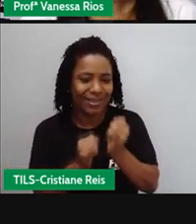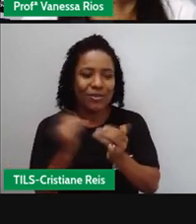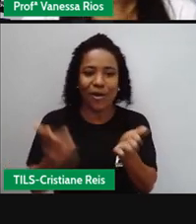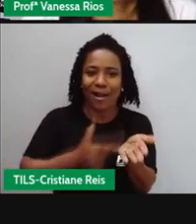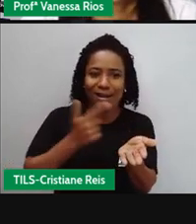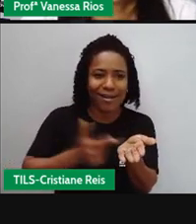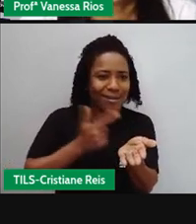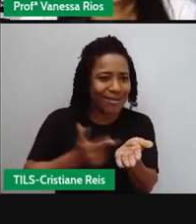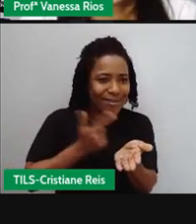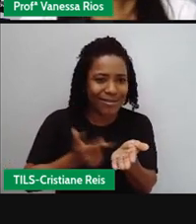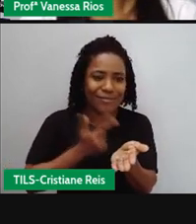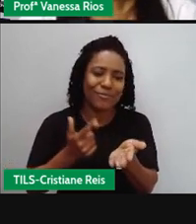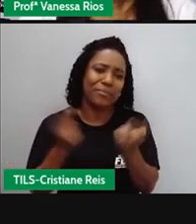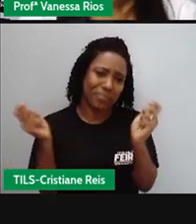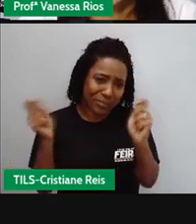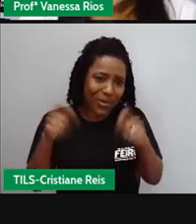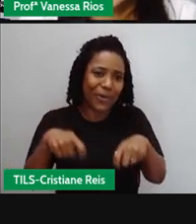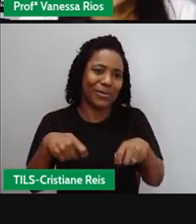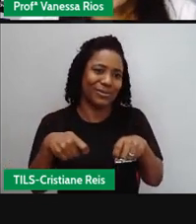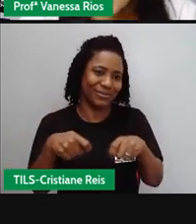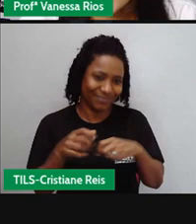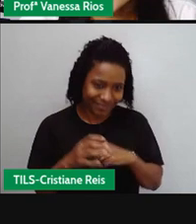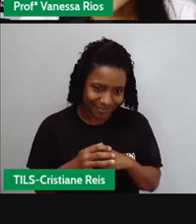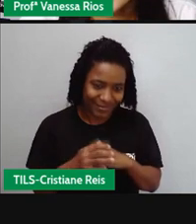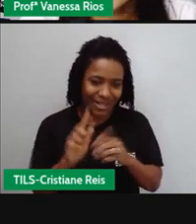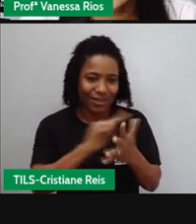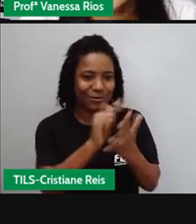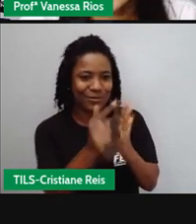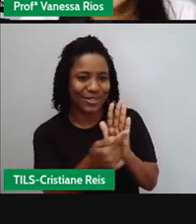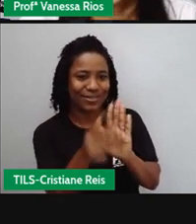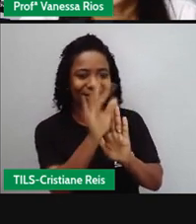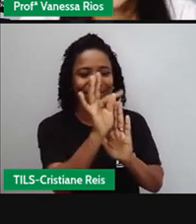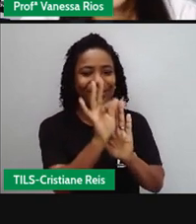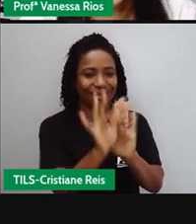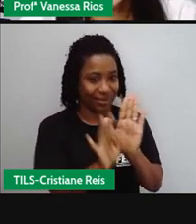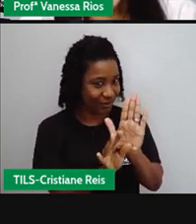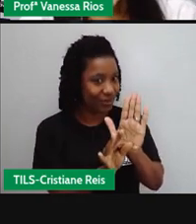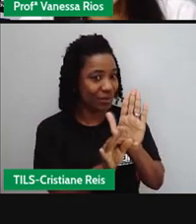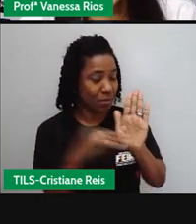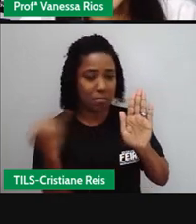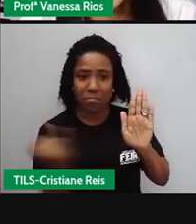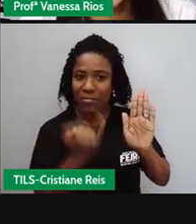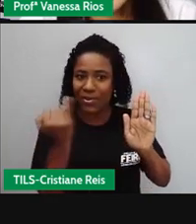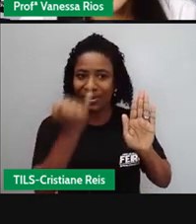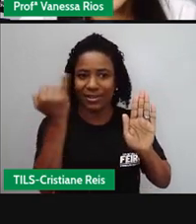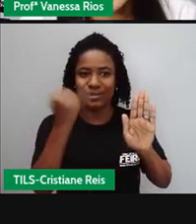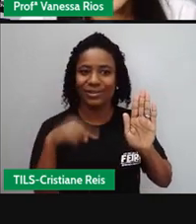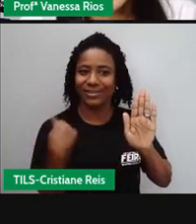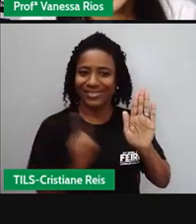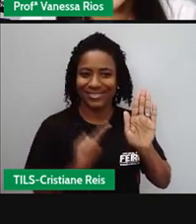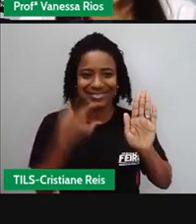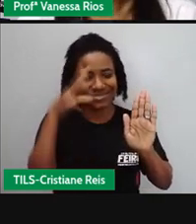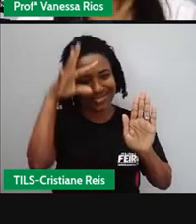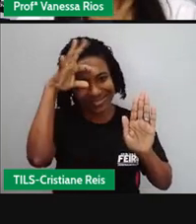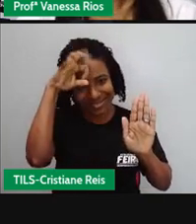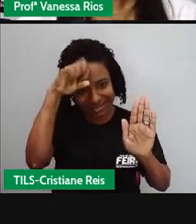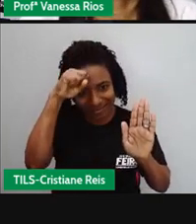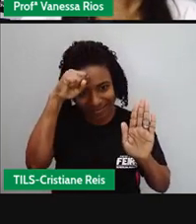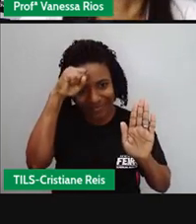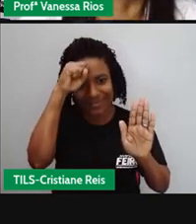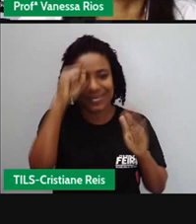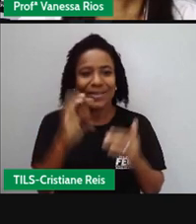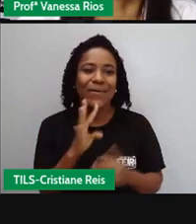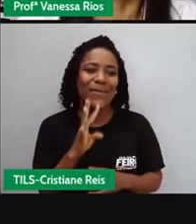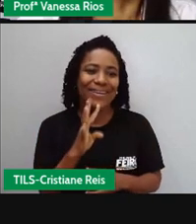livros, né? Então é também um gênero textual a biografia e é importante a gente se atentar, né, a o